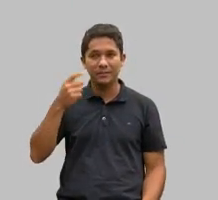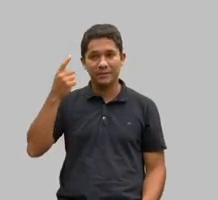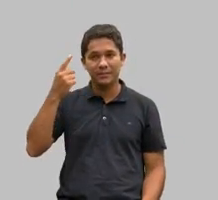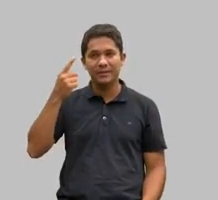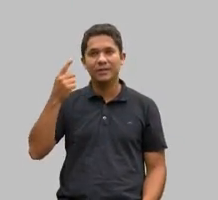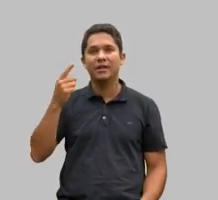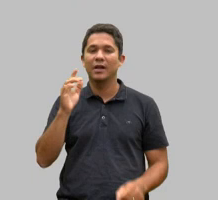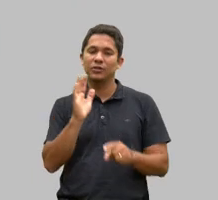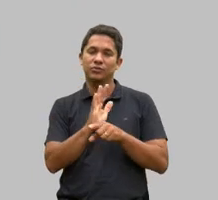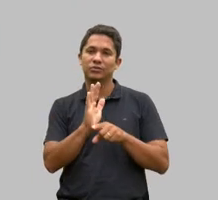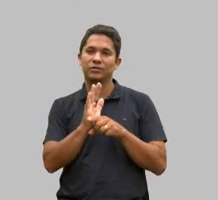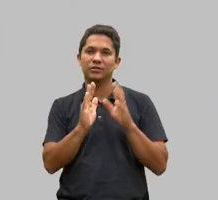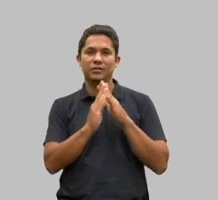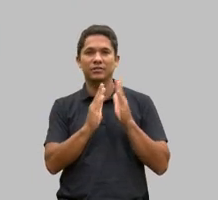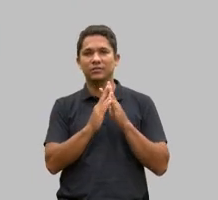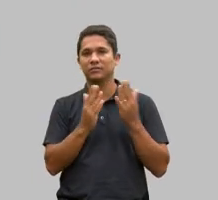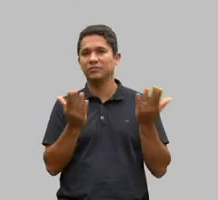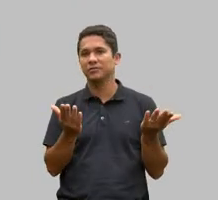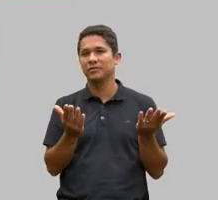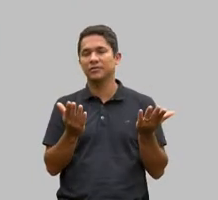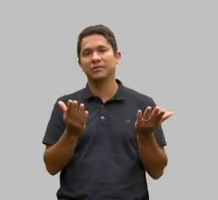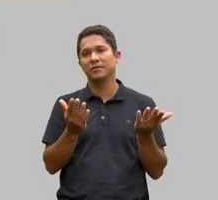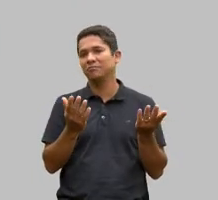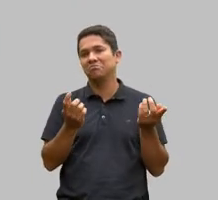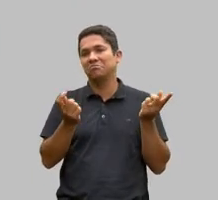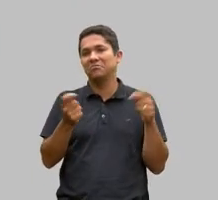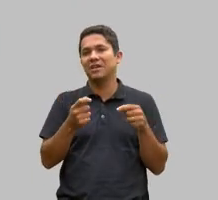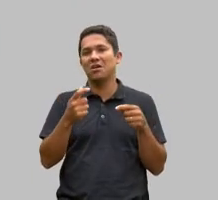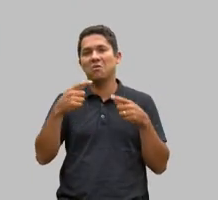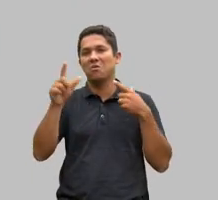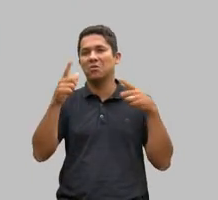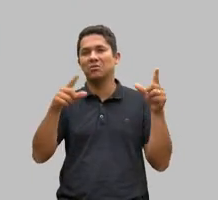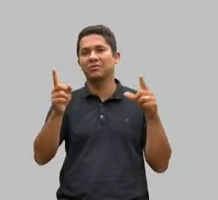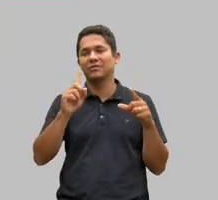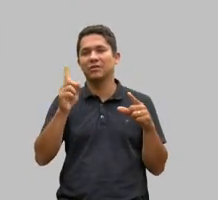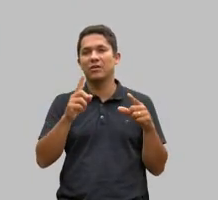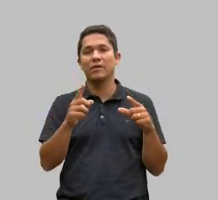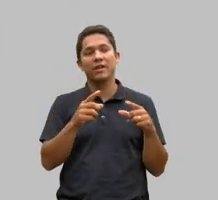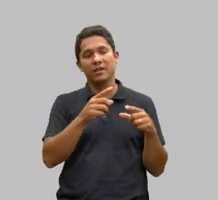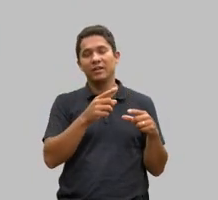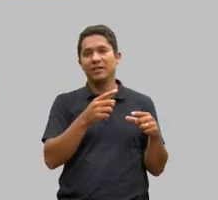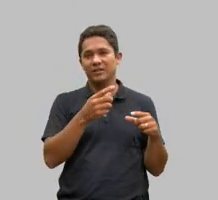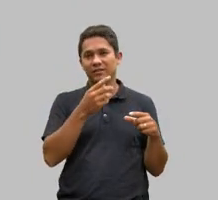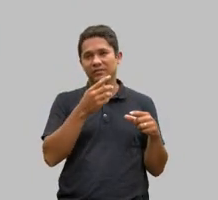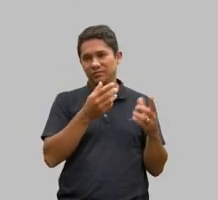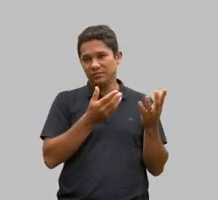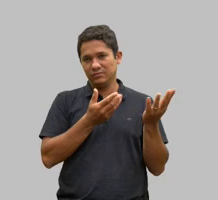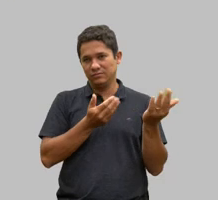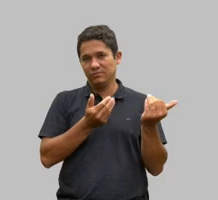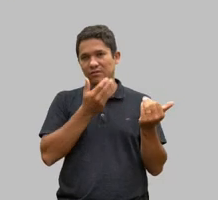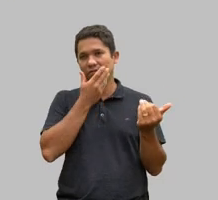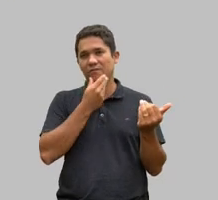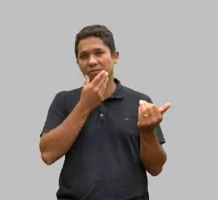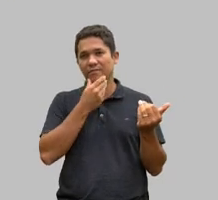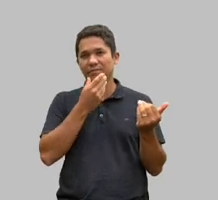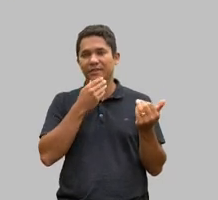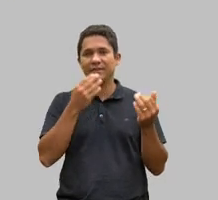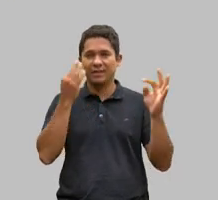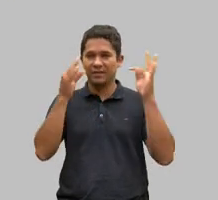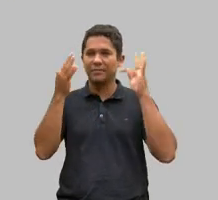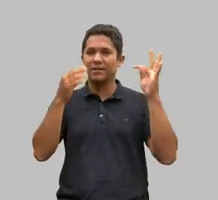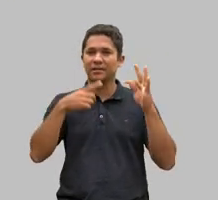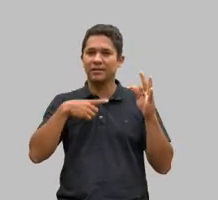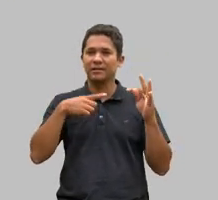ali não tem nada mais que poderia ser feito o menino faz terapia usa medicação infecção de dente o menino começou a se bater